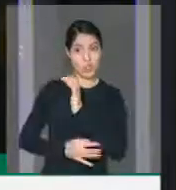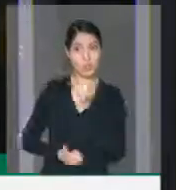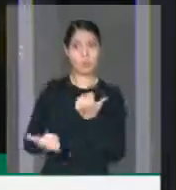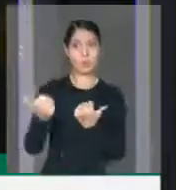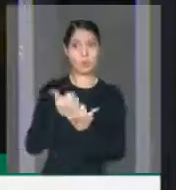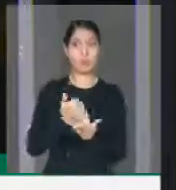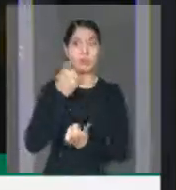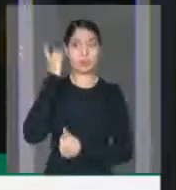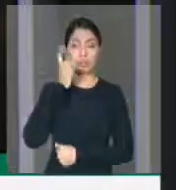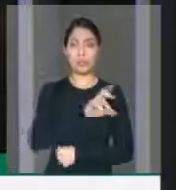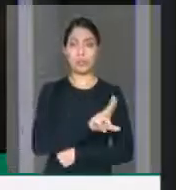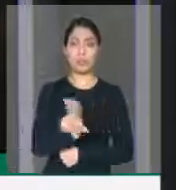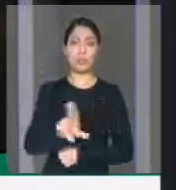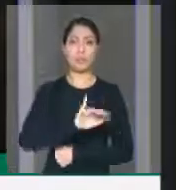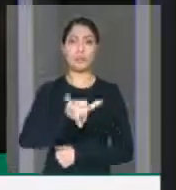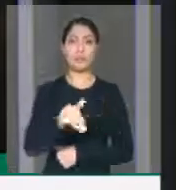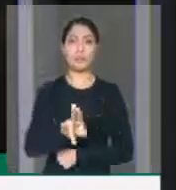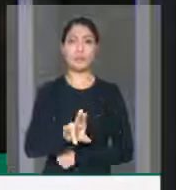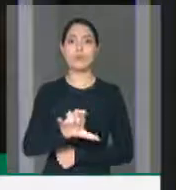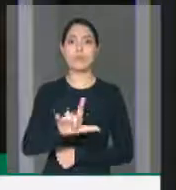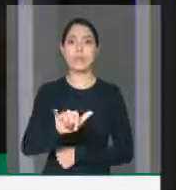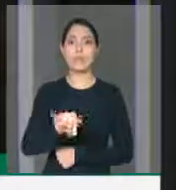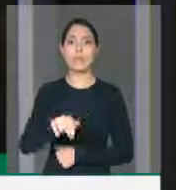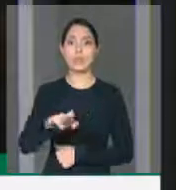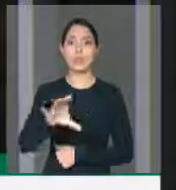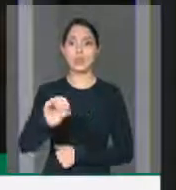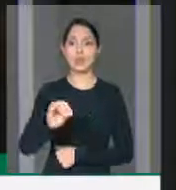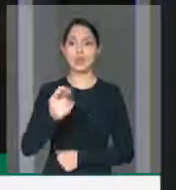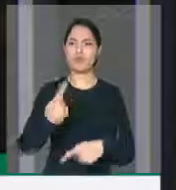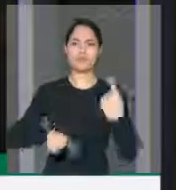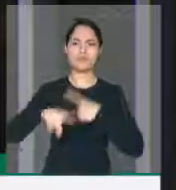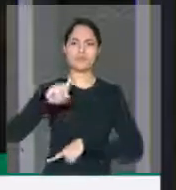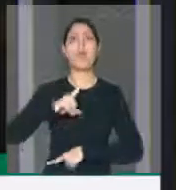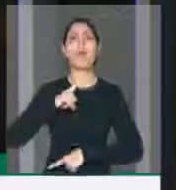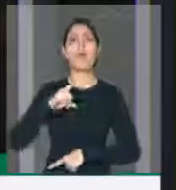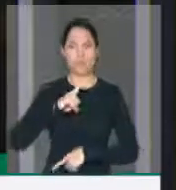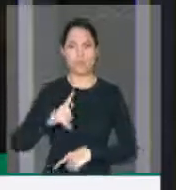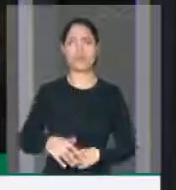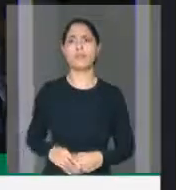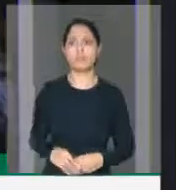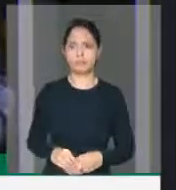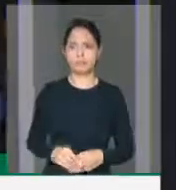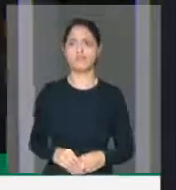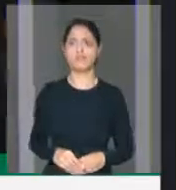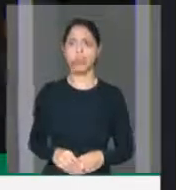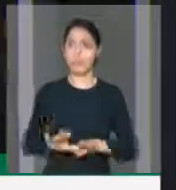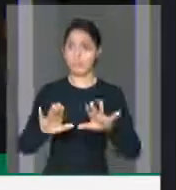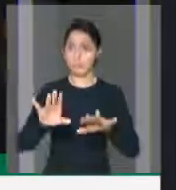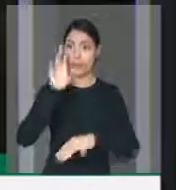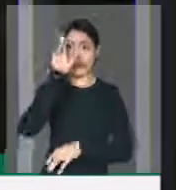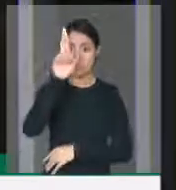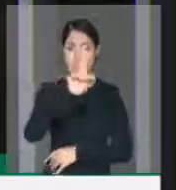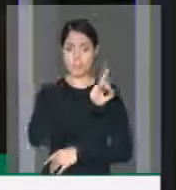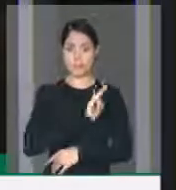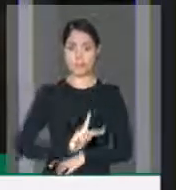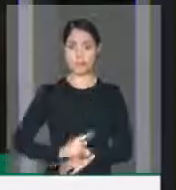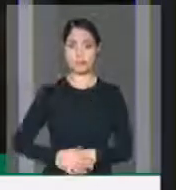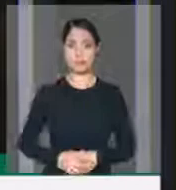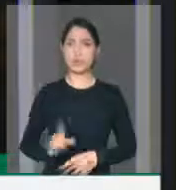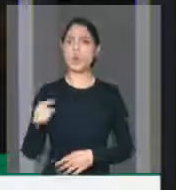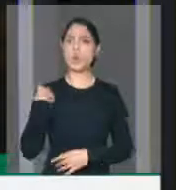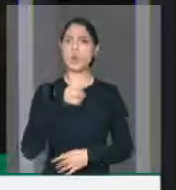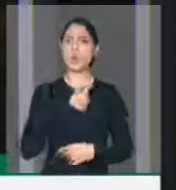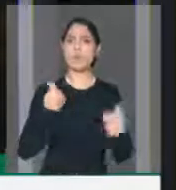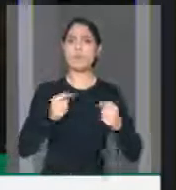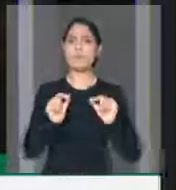deputado Juscelino trouxe avanços, nós temos que considerar os avanços, mas, senhor presidente, nós precisamos